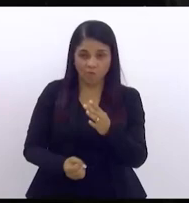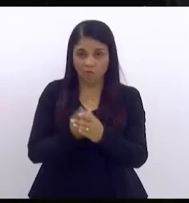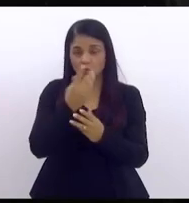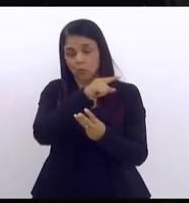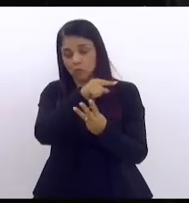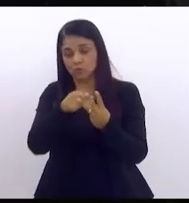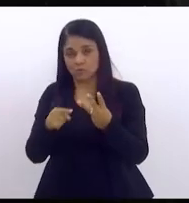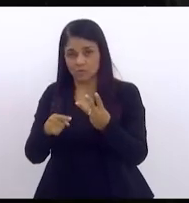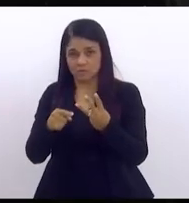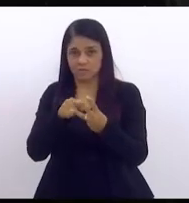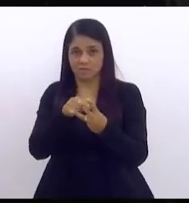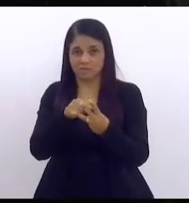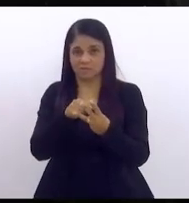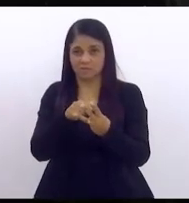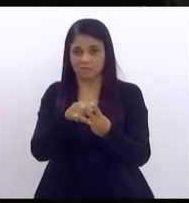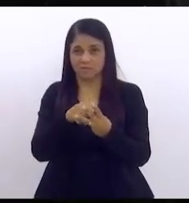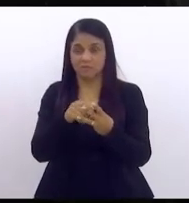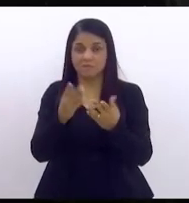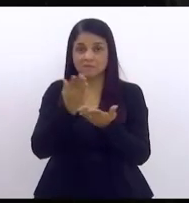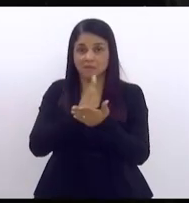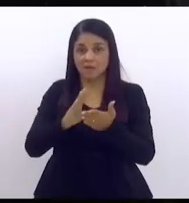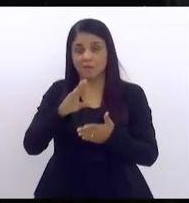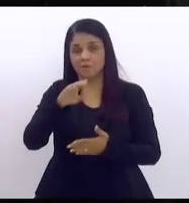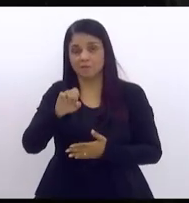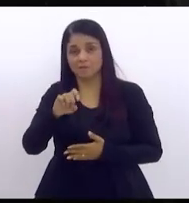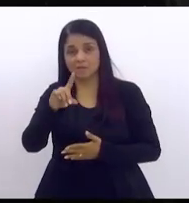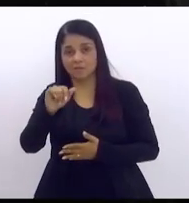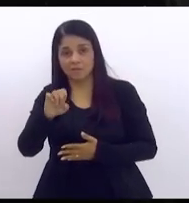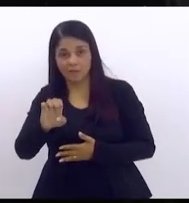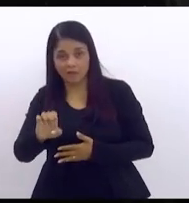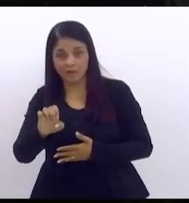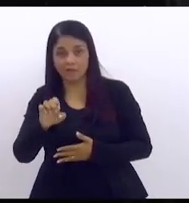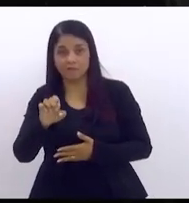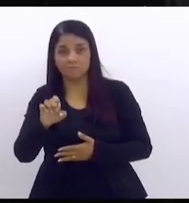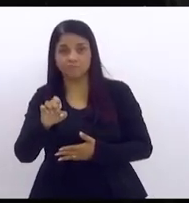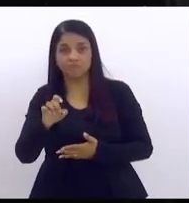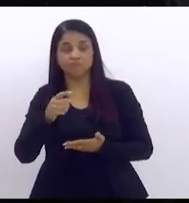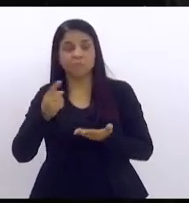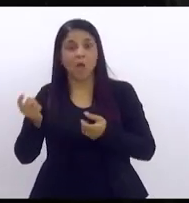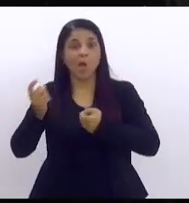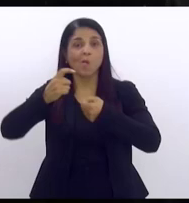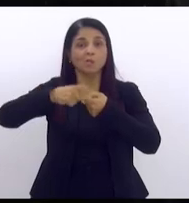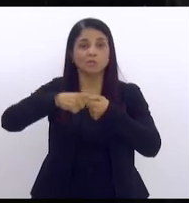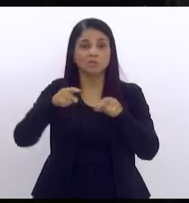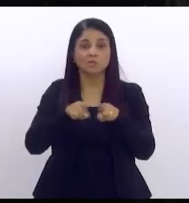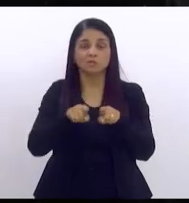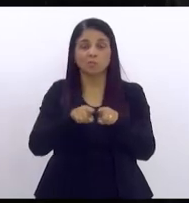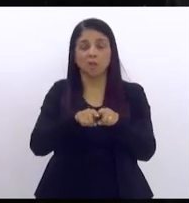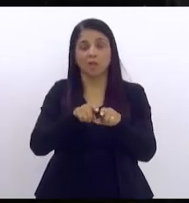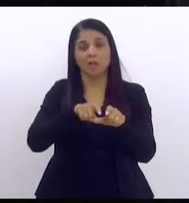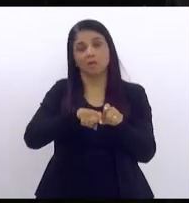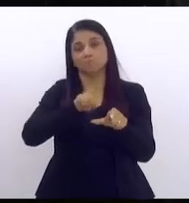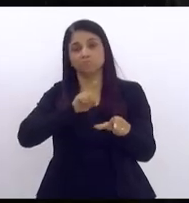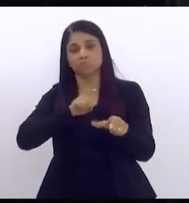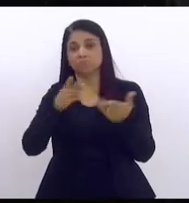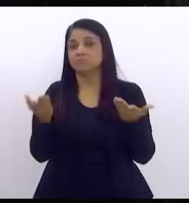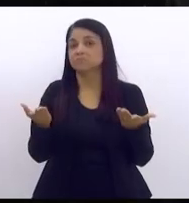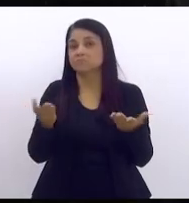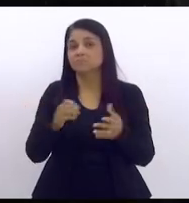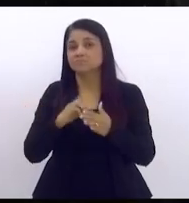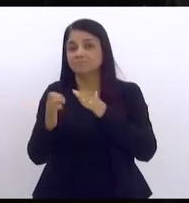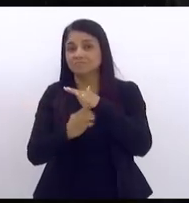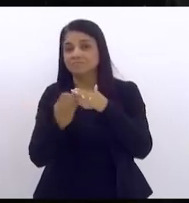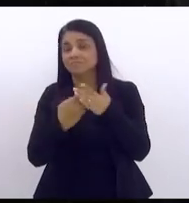a CEDAI melou a concessão também iniciativa privada qual foi a grande